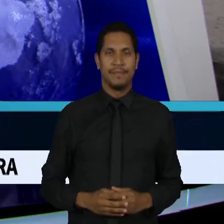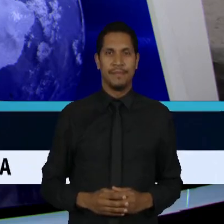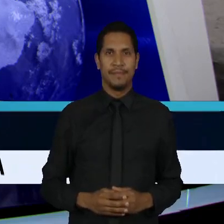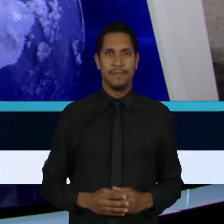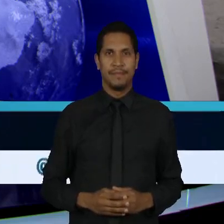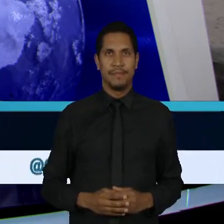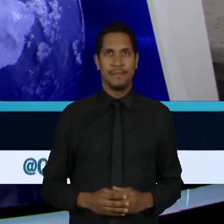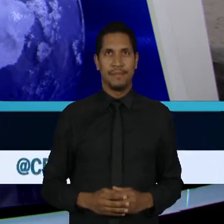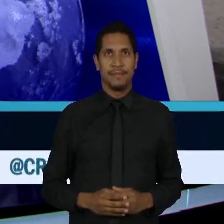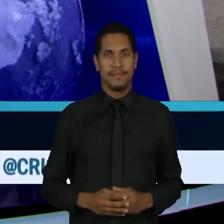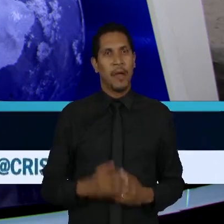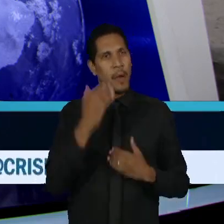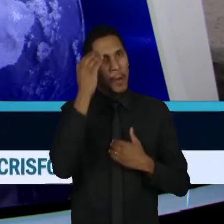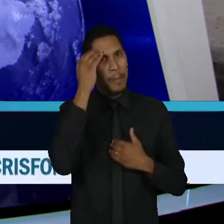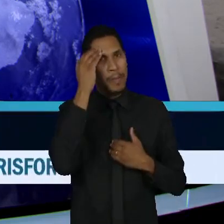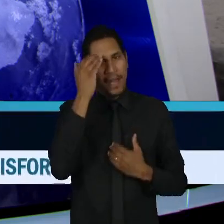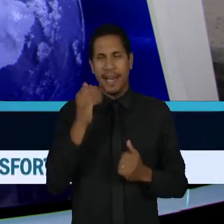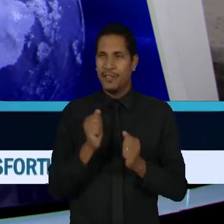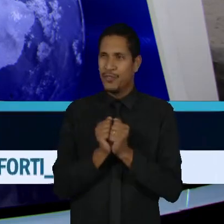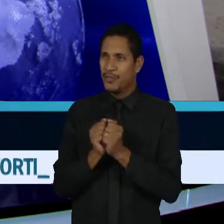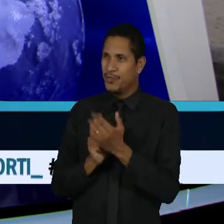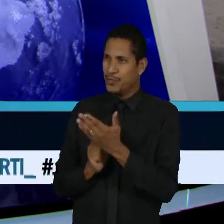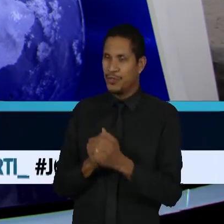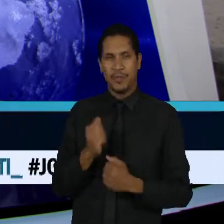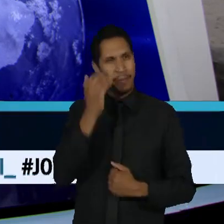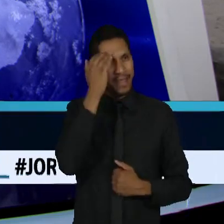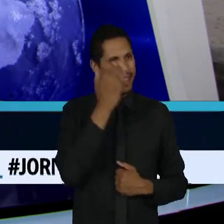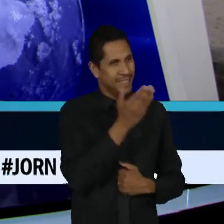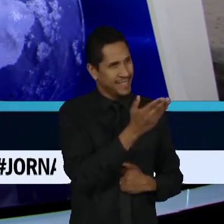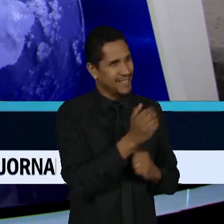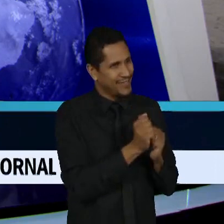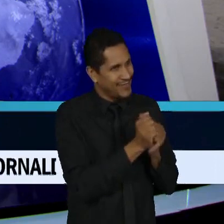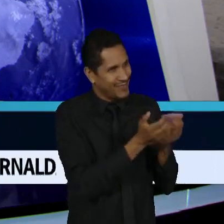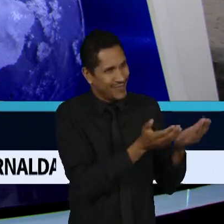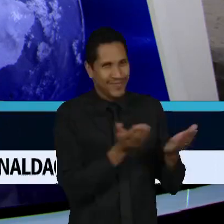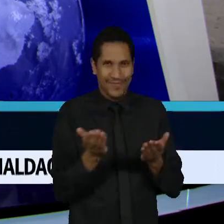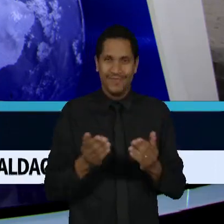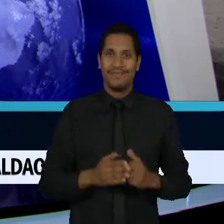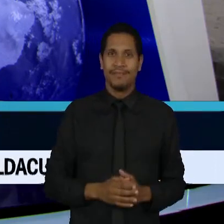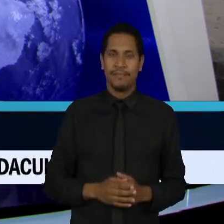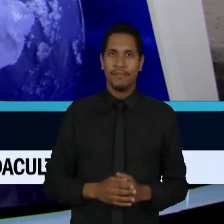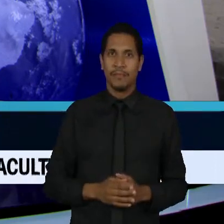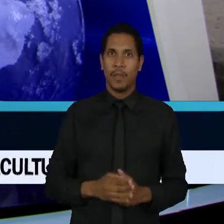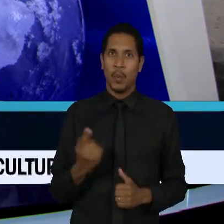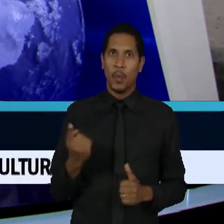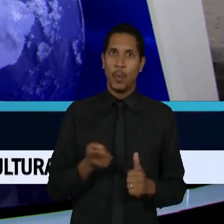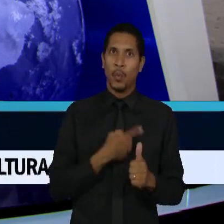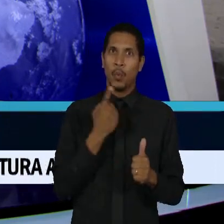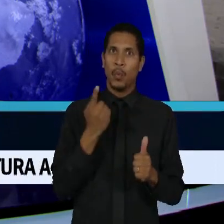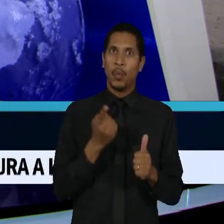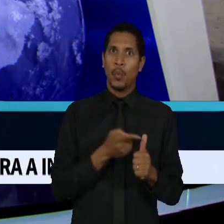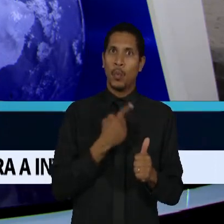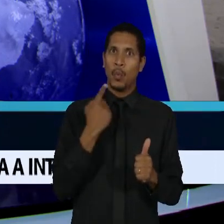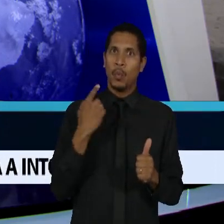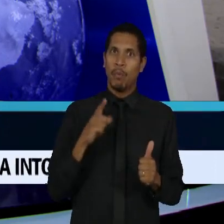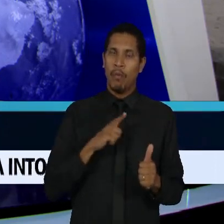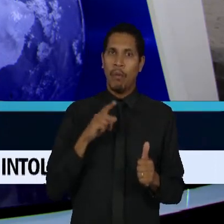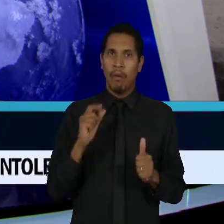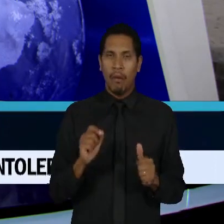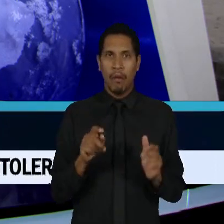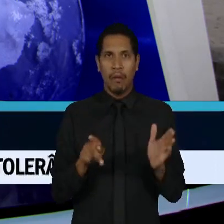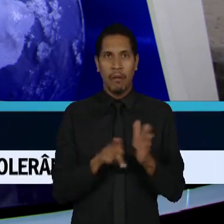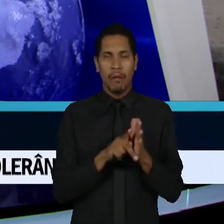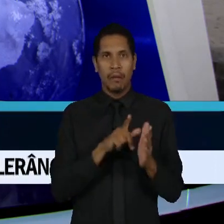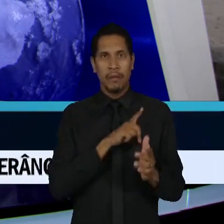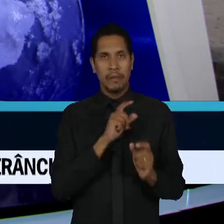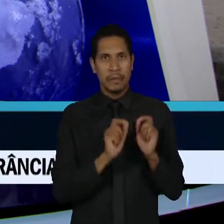Obrigada por estar aqui hoje com a gente, professora Sakamoto. É a primeira vez que forças palestinas entram em território israelense